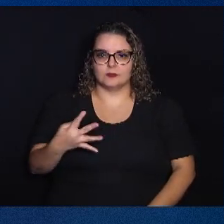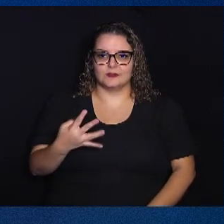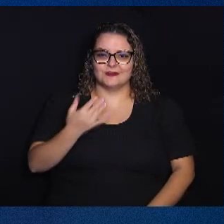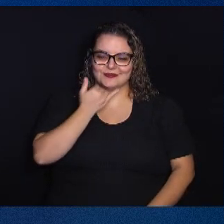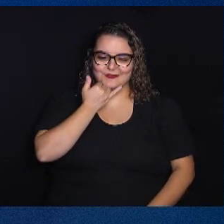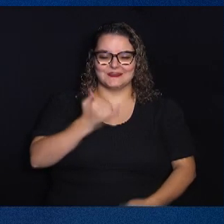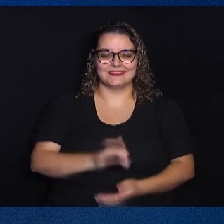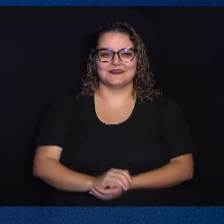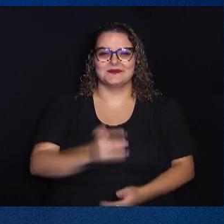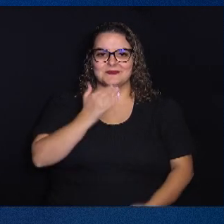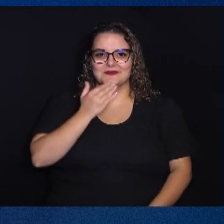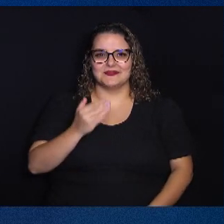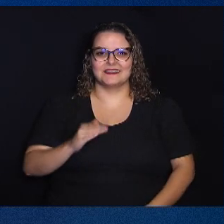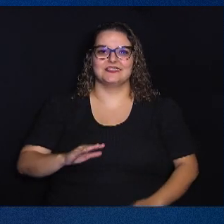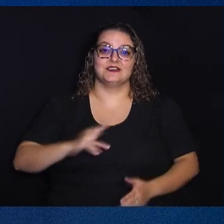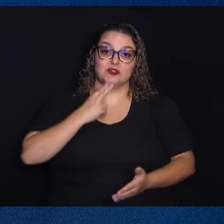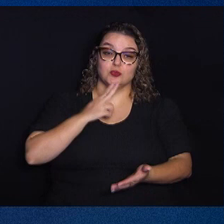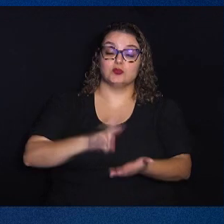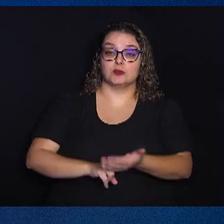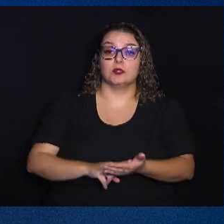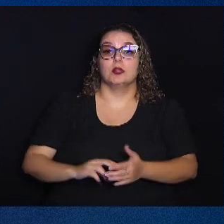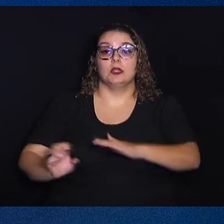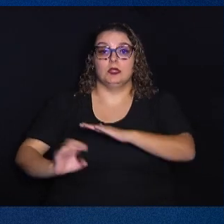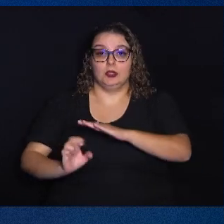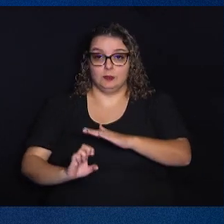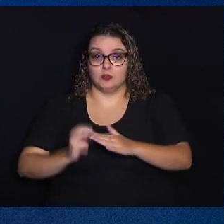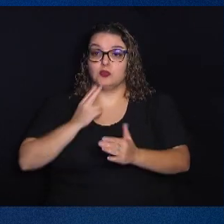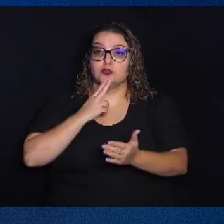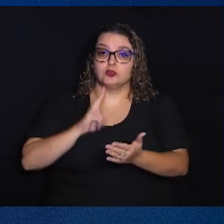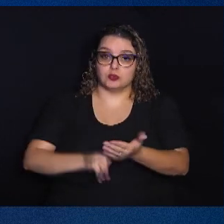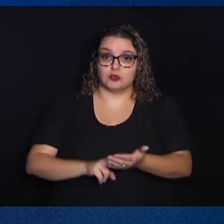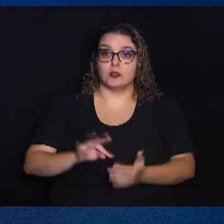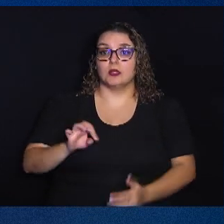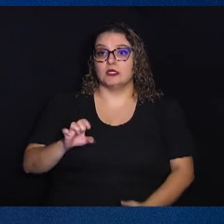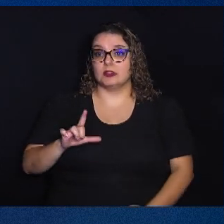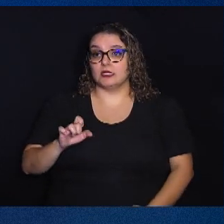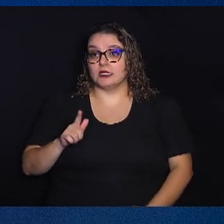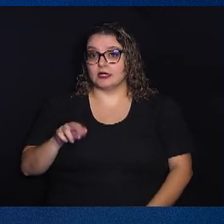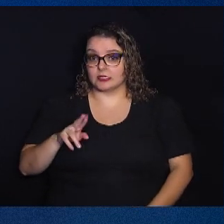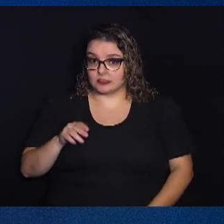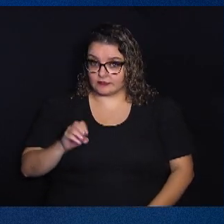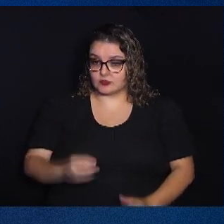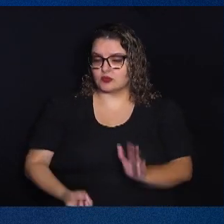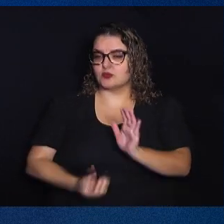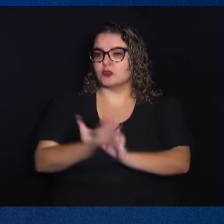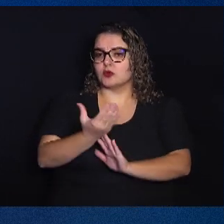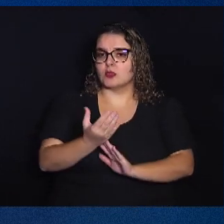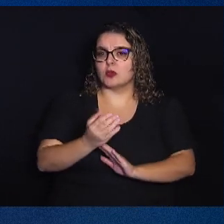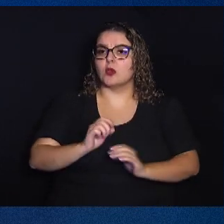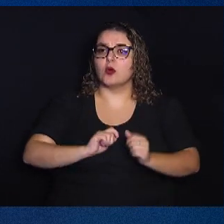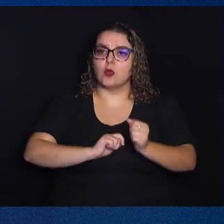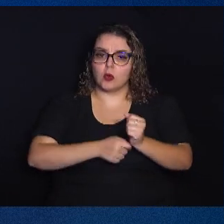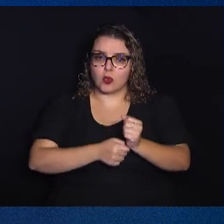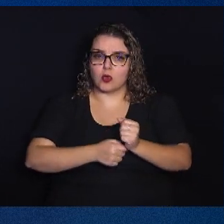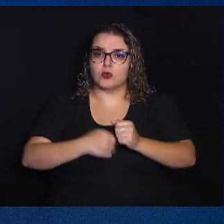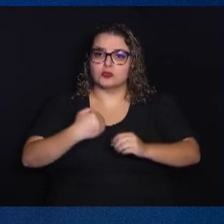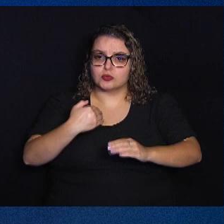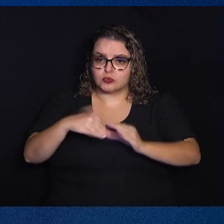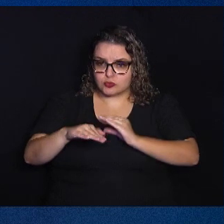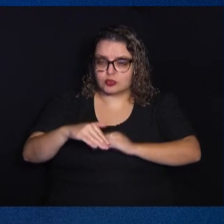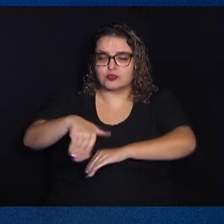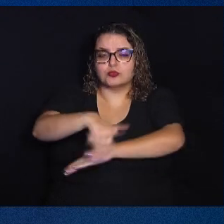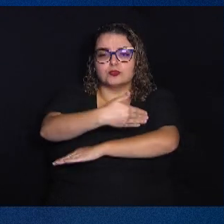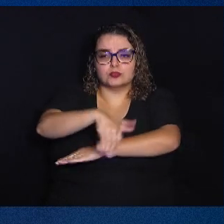onde apela aos Correios, empresa brasileira de Correios e Telégrafos para que crie código de